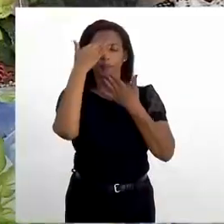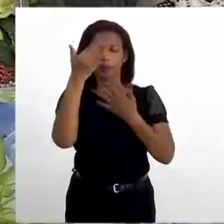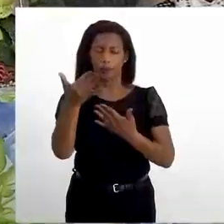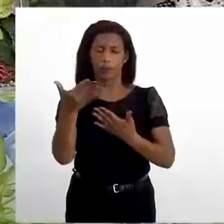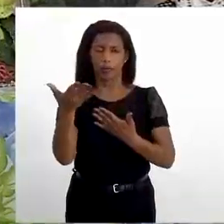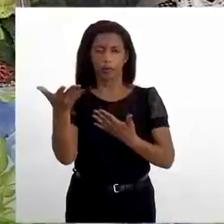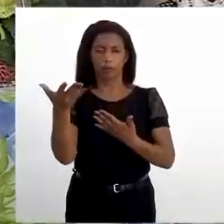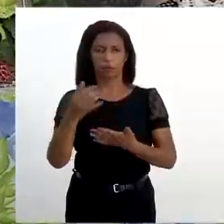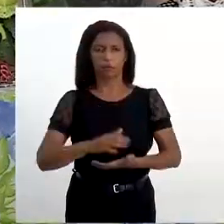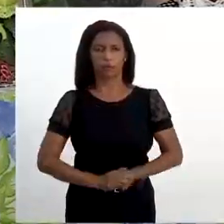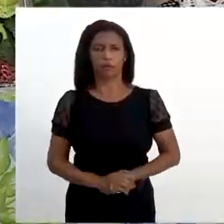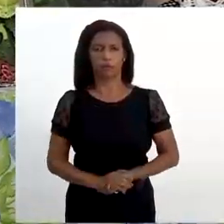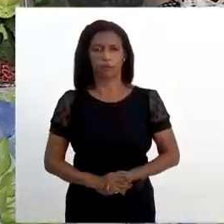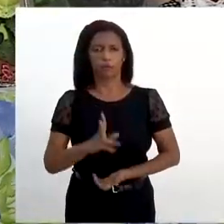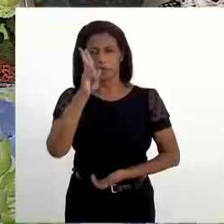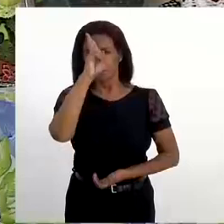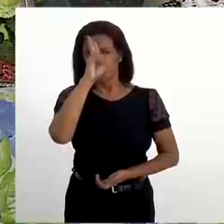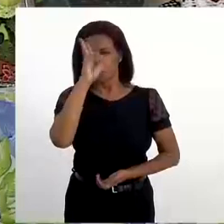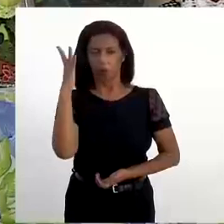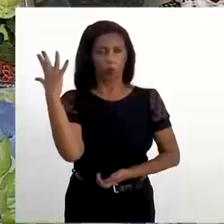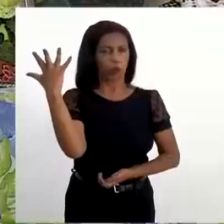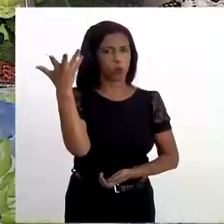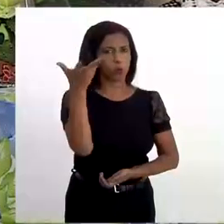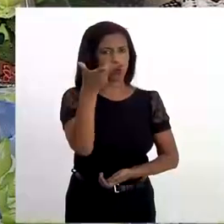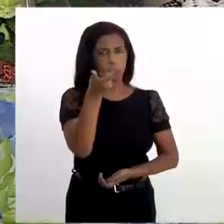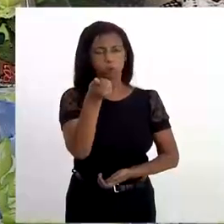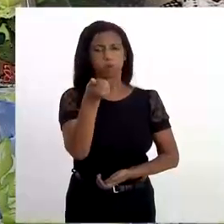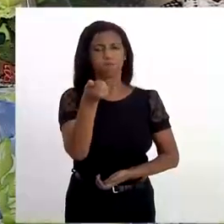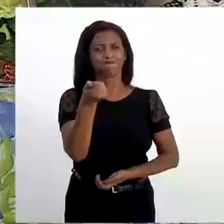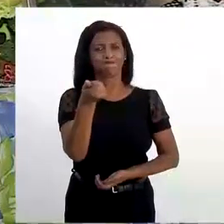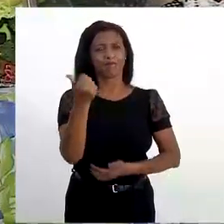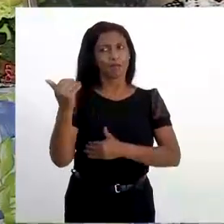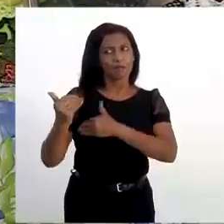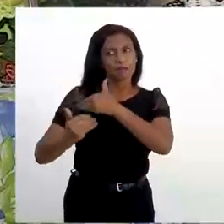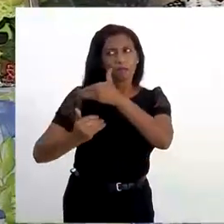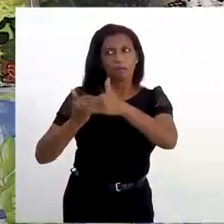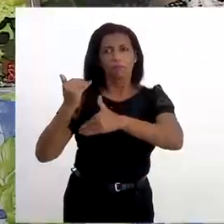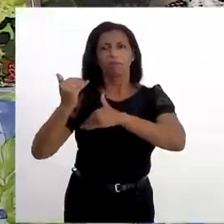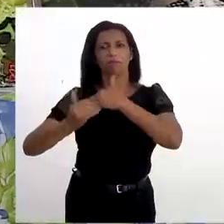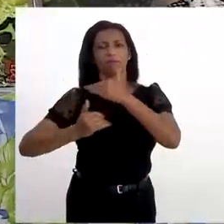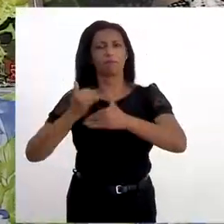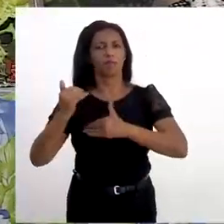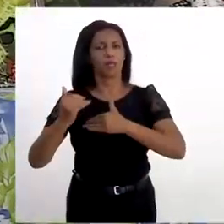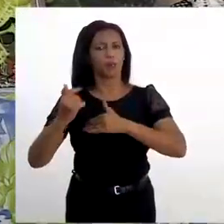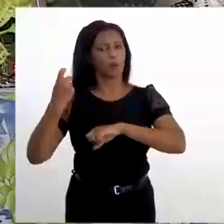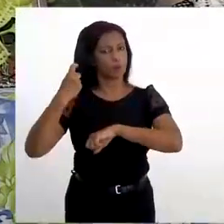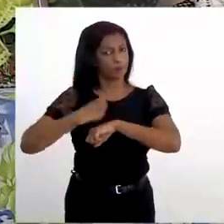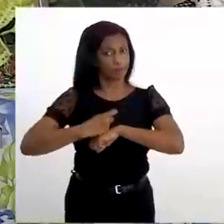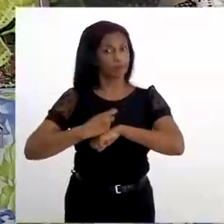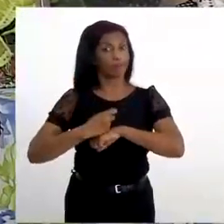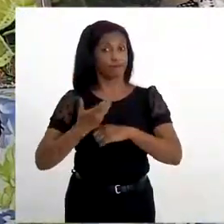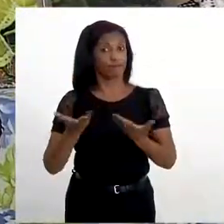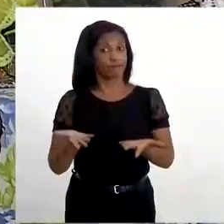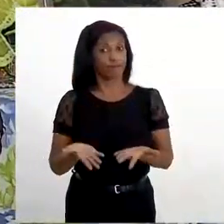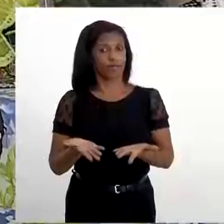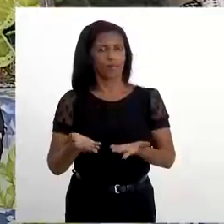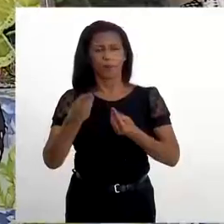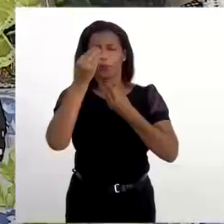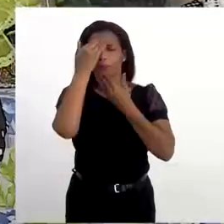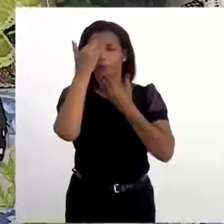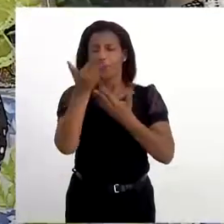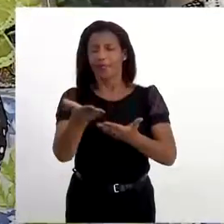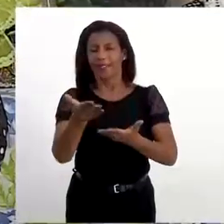Mãe Nilce, muito obrigado por nos receber. É uma história bonita. Uma história construída. Por isso ela é